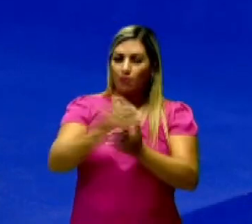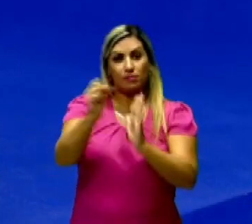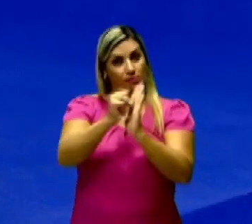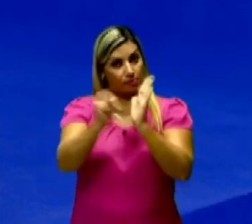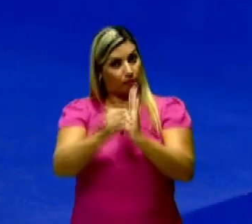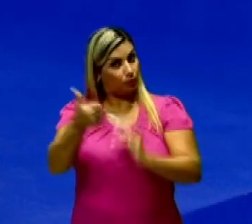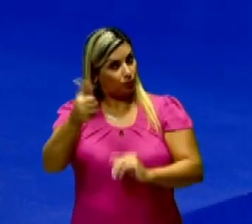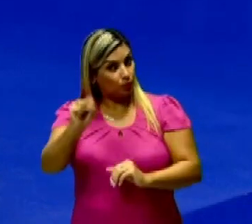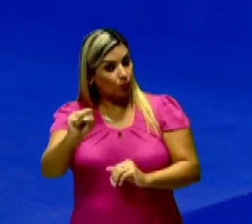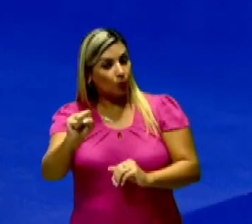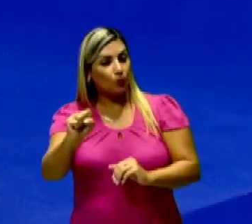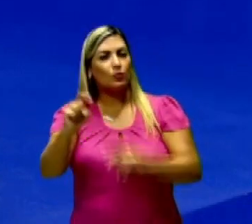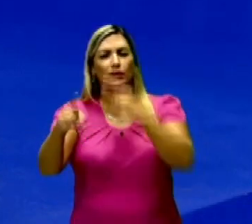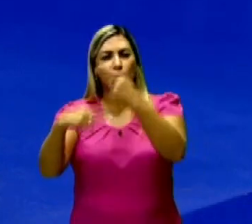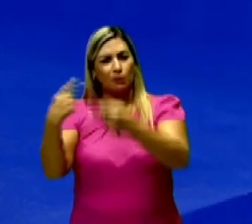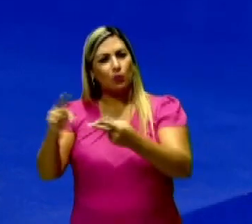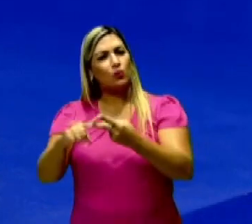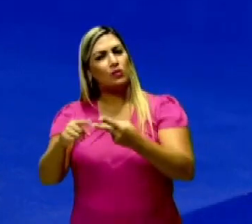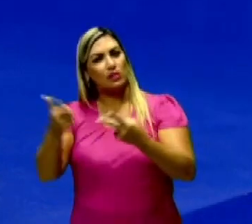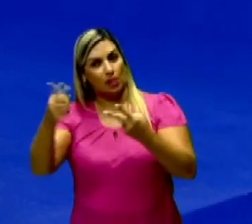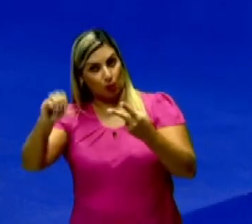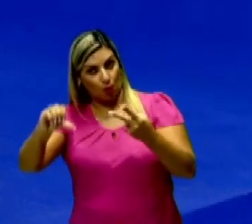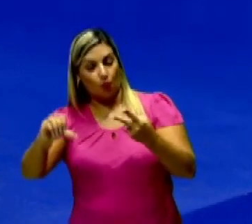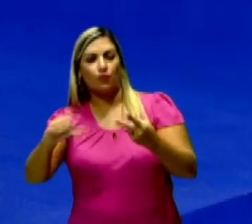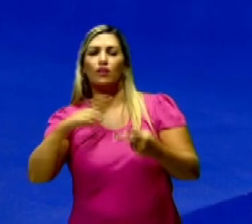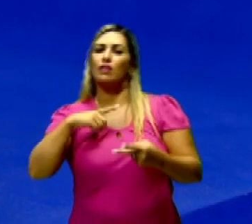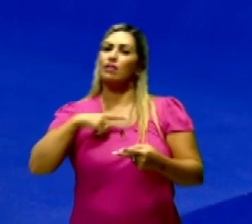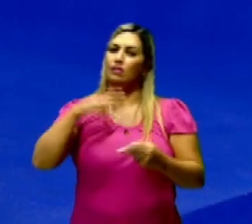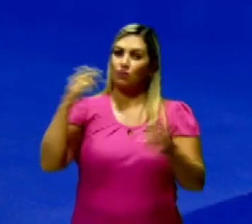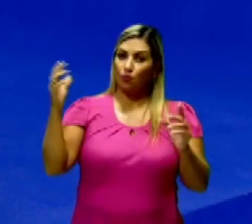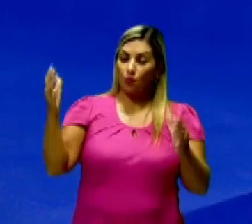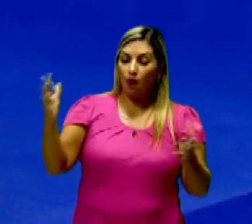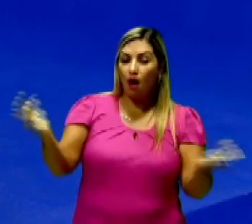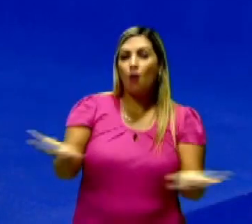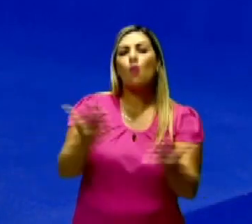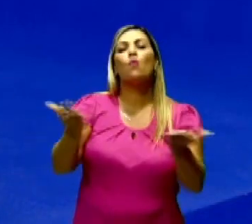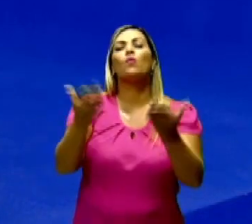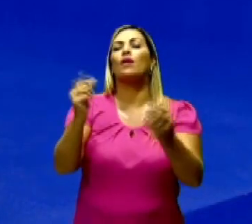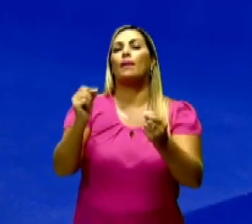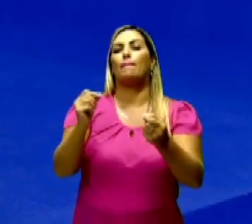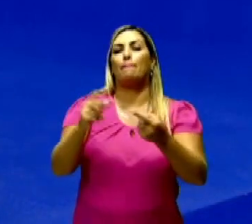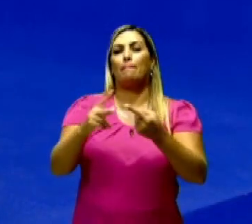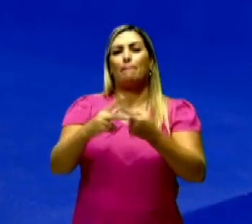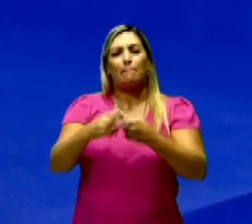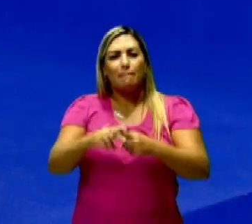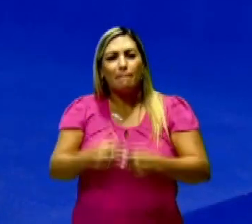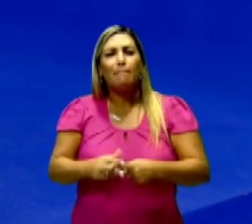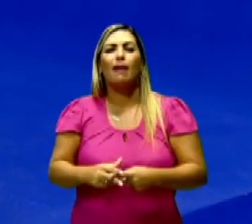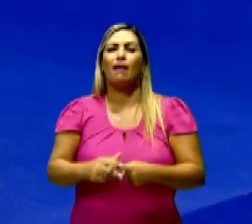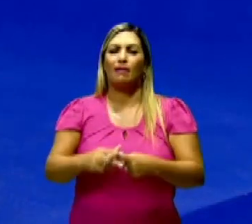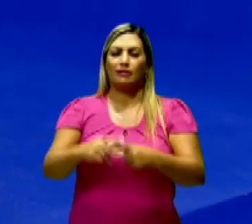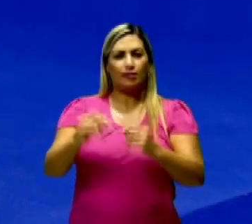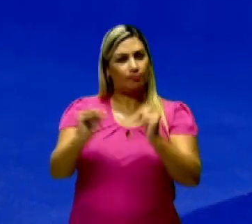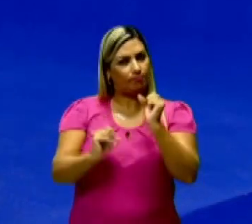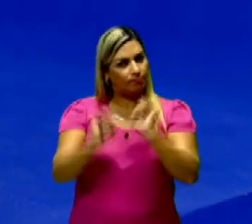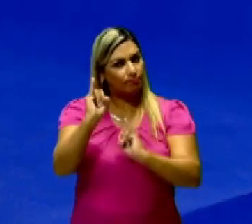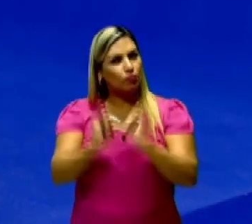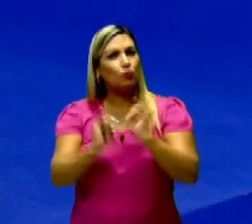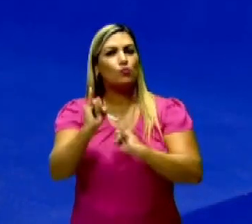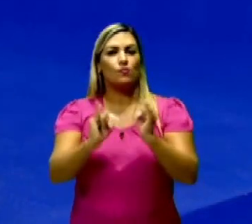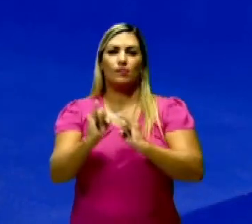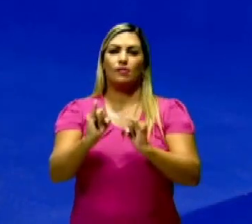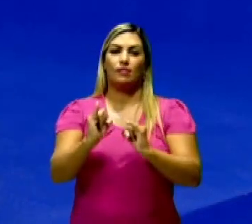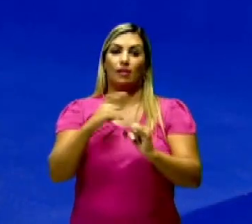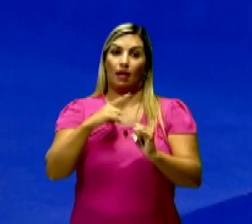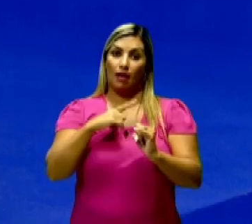XVIII, o mais tardar é o século XIX, e isso promove a mecanização do campo. Então, essa mão de obra